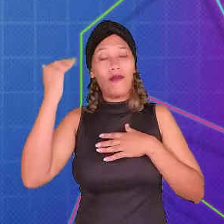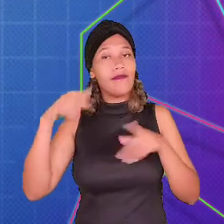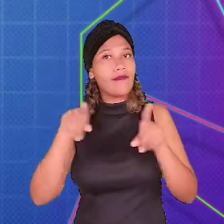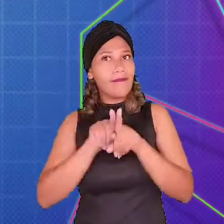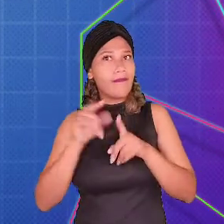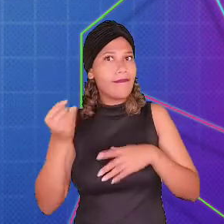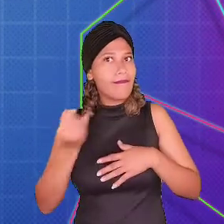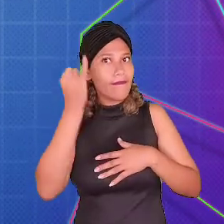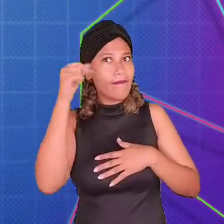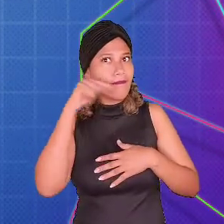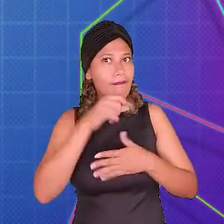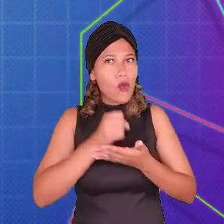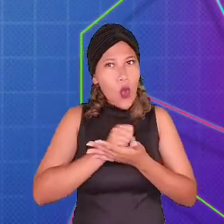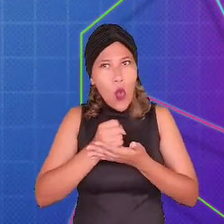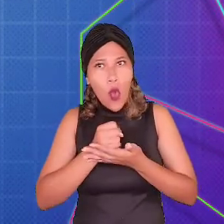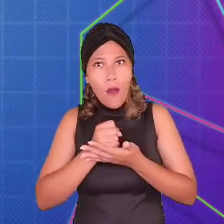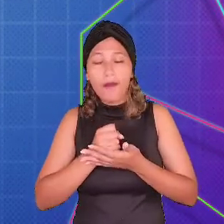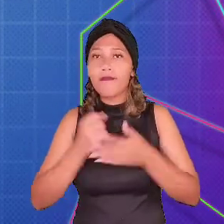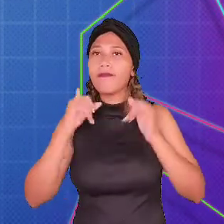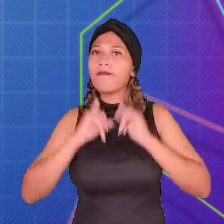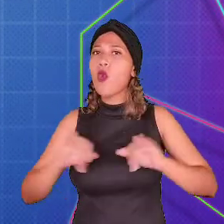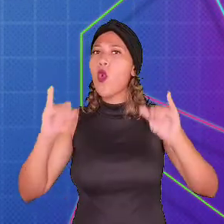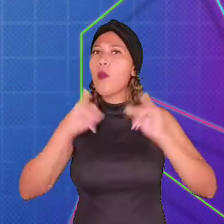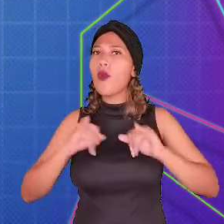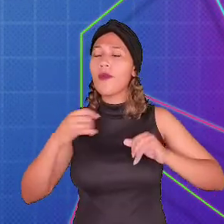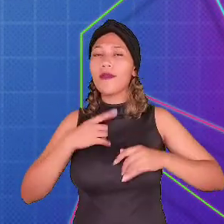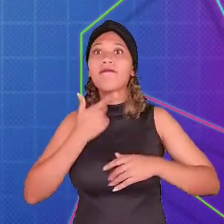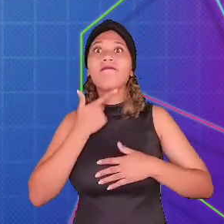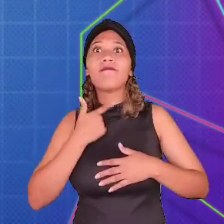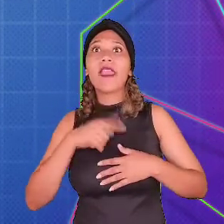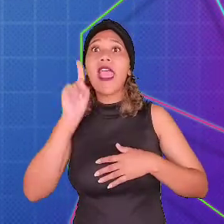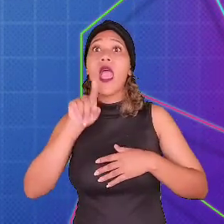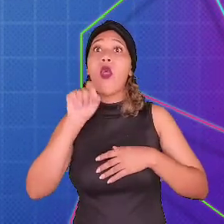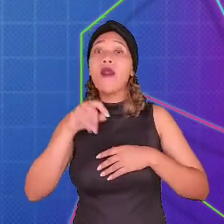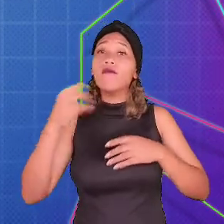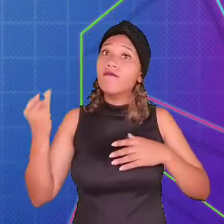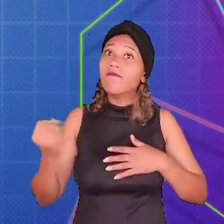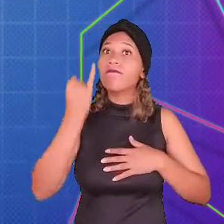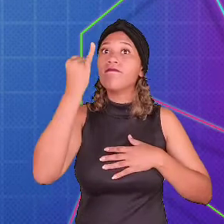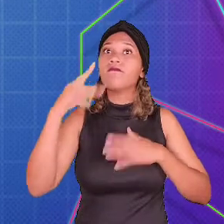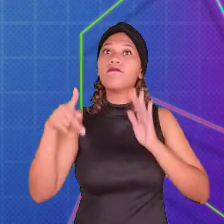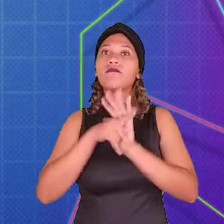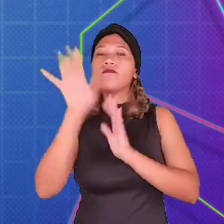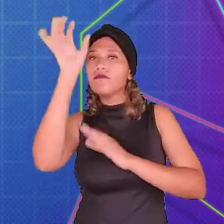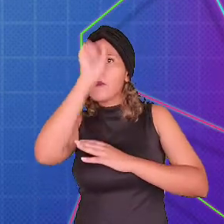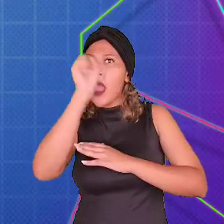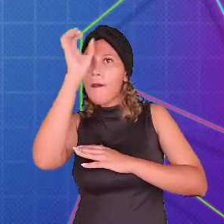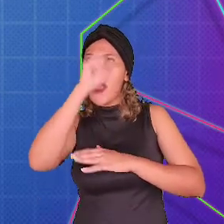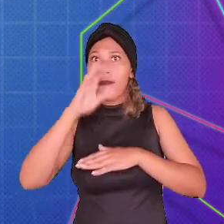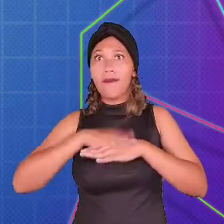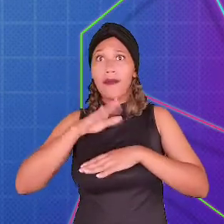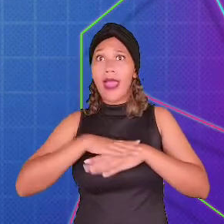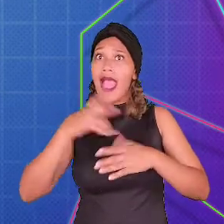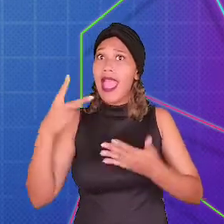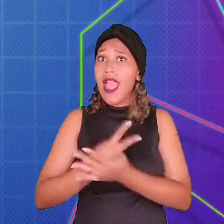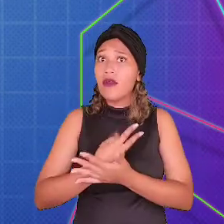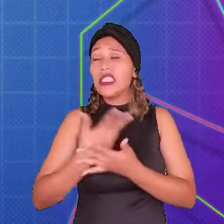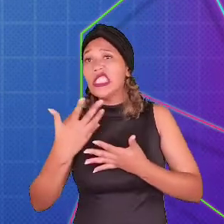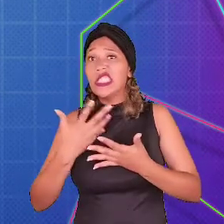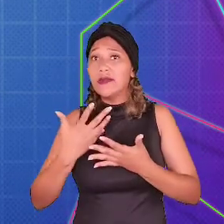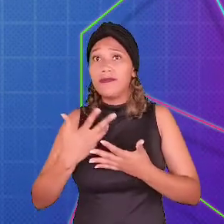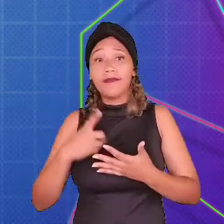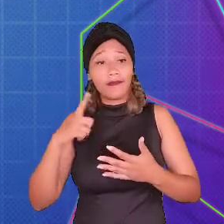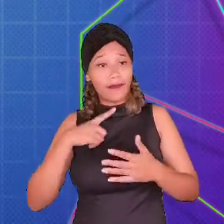fator interessante nesse jogo é que a mensagem que o game deseja passar é a importância de se aprender com os próprios erros.